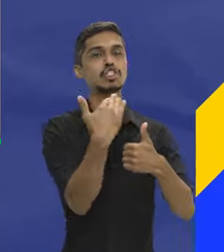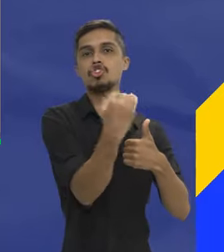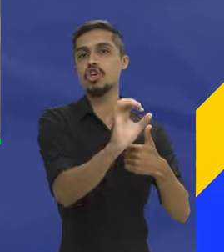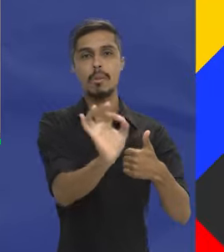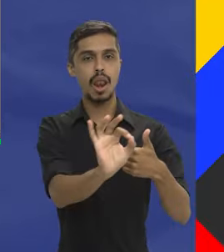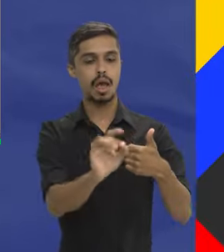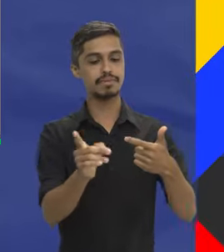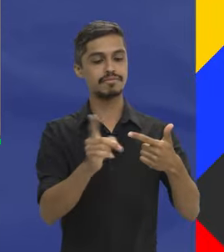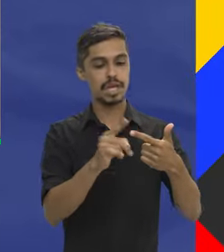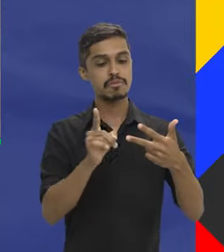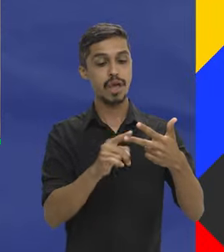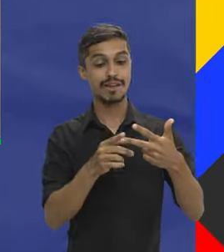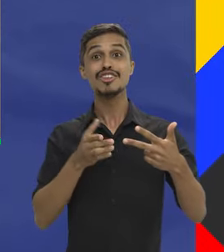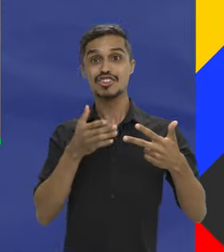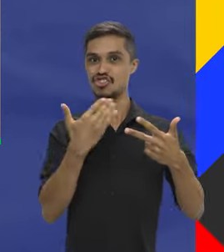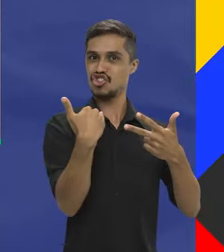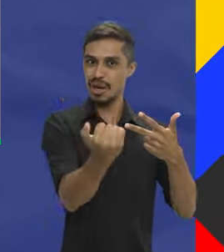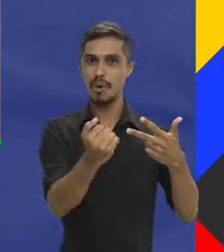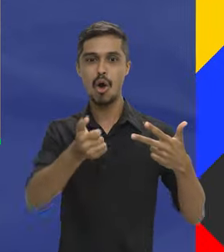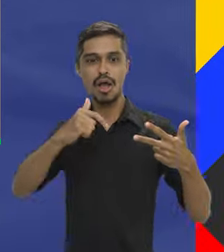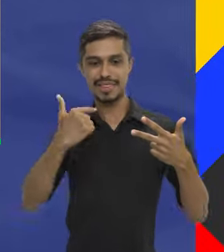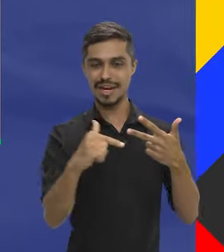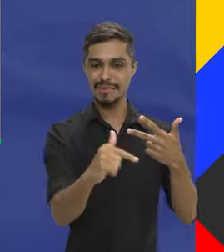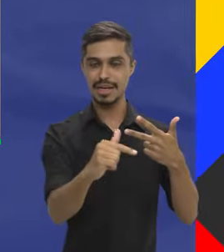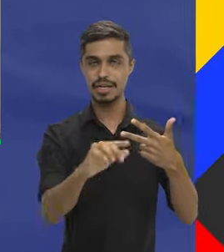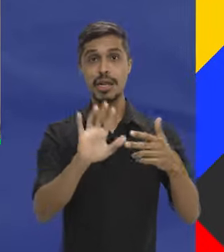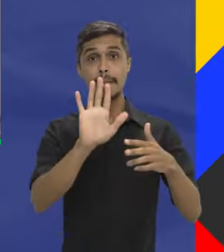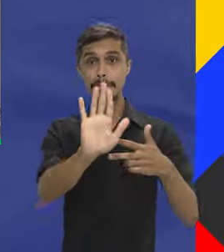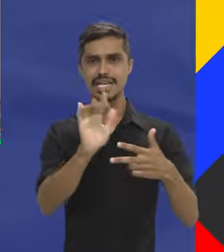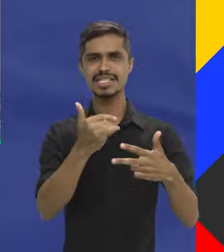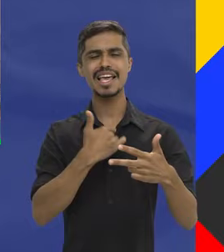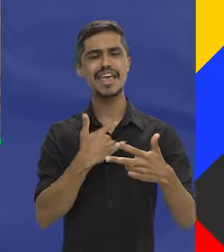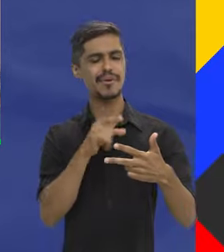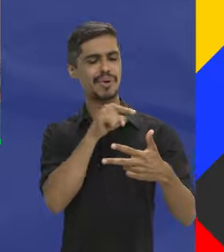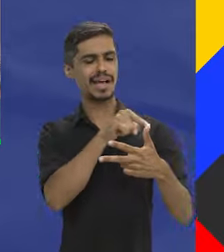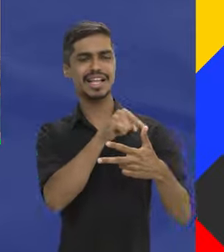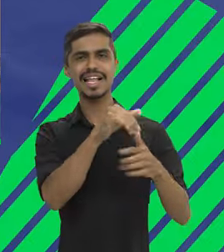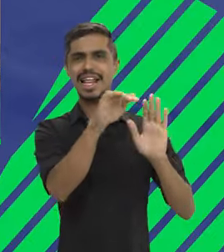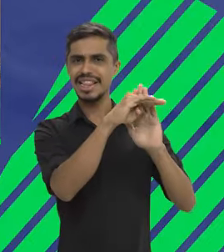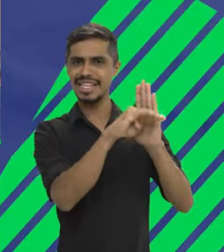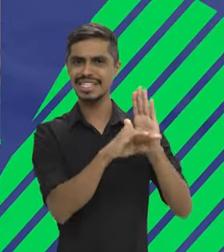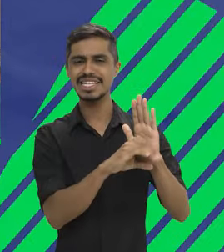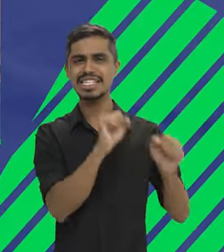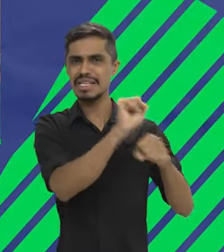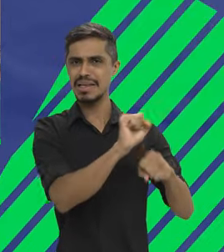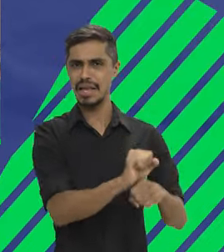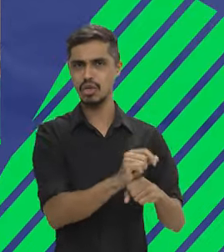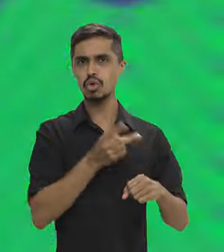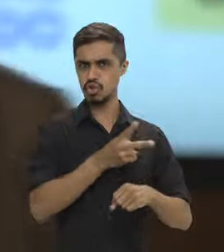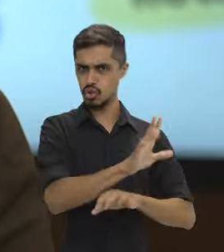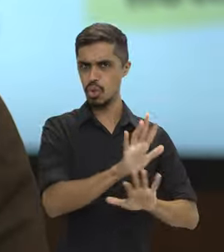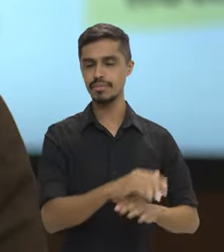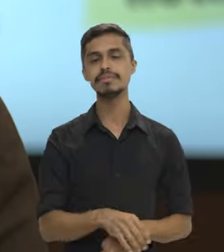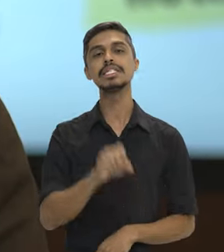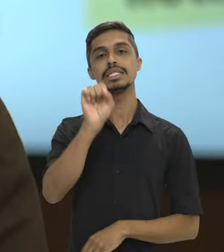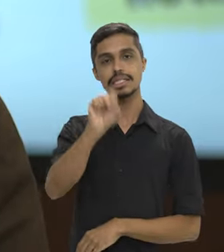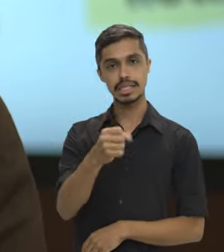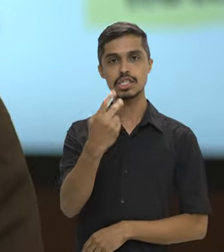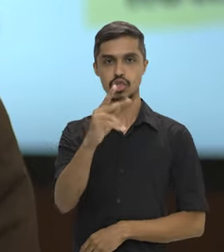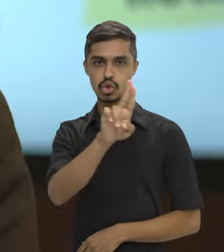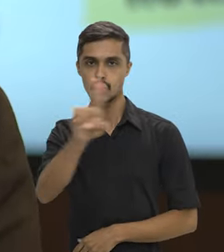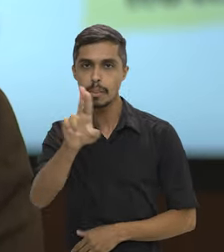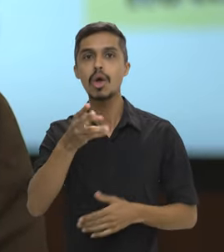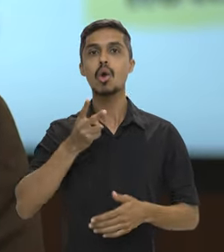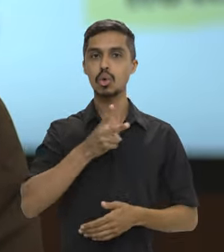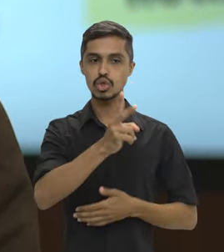o segundo ou para terceiro que eu escolhi, eu ainda fico na lista de espera para o cargo da minha primeira opção? Sim, fica.